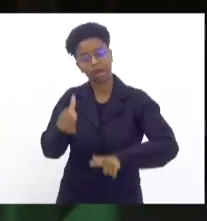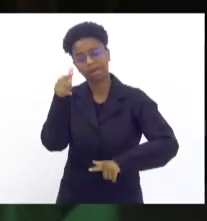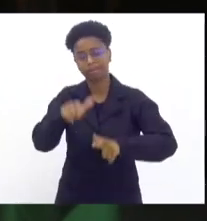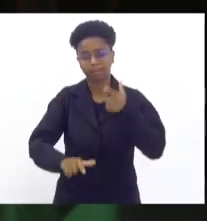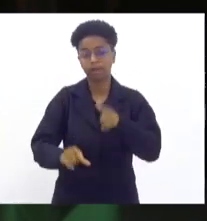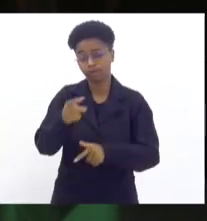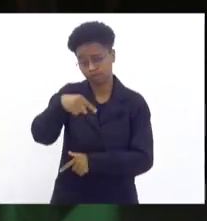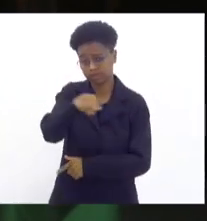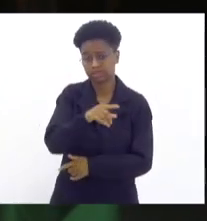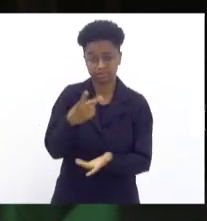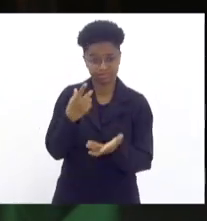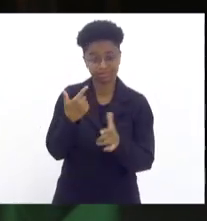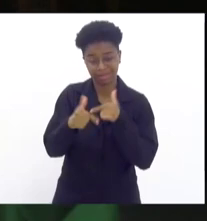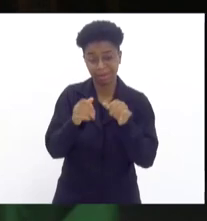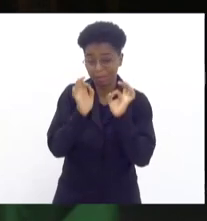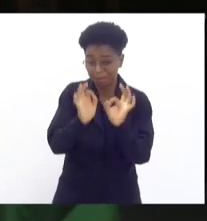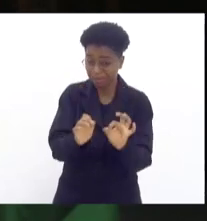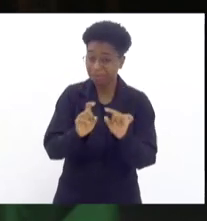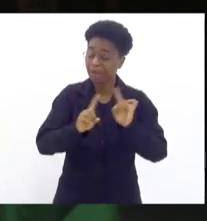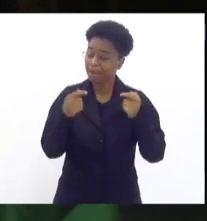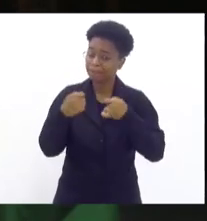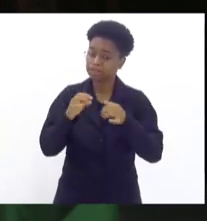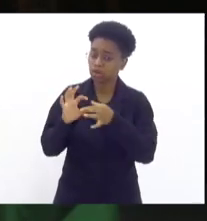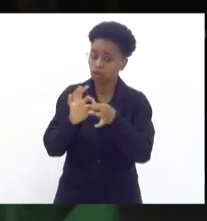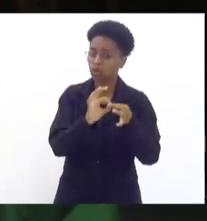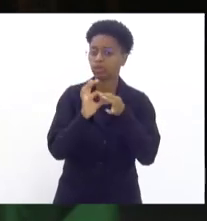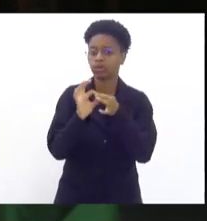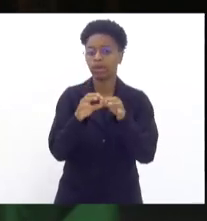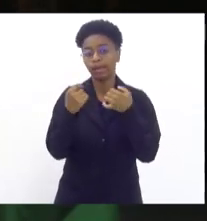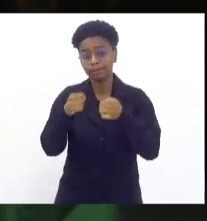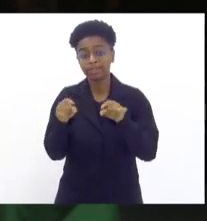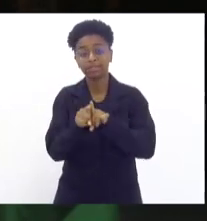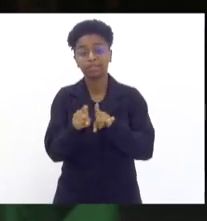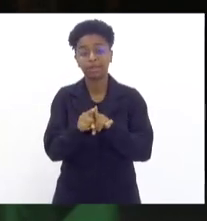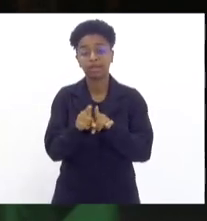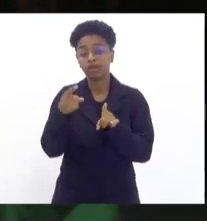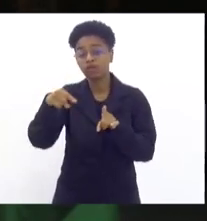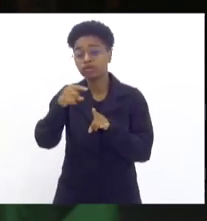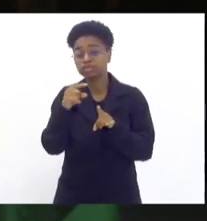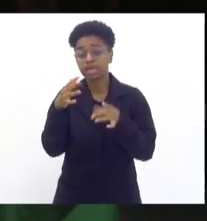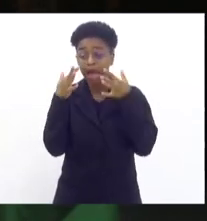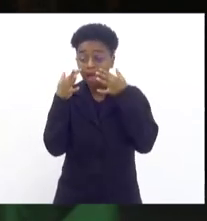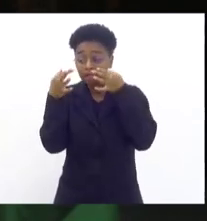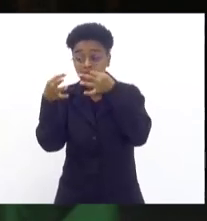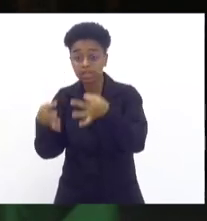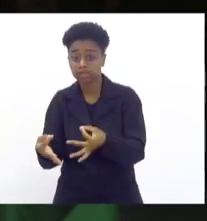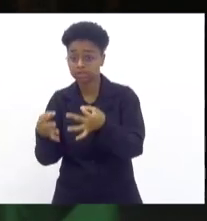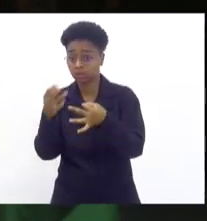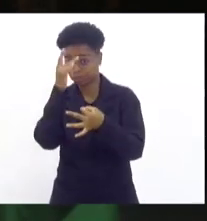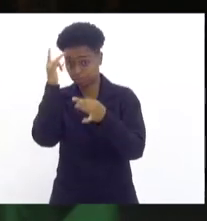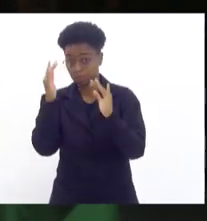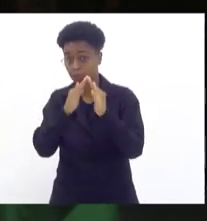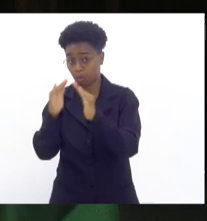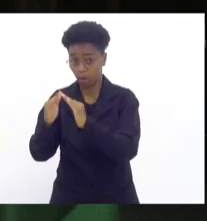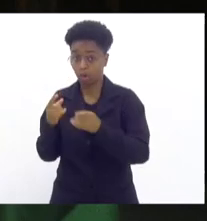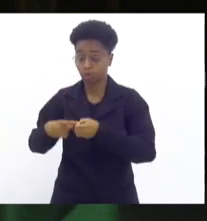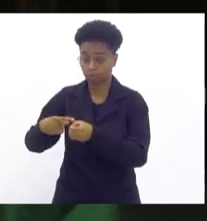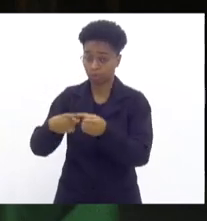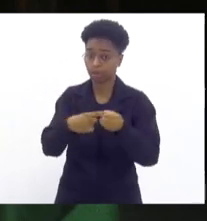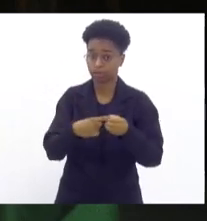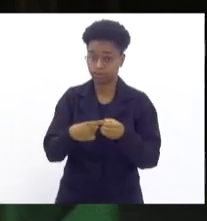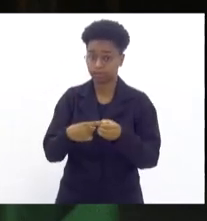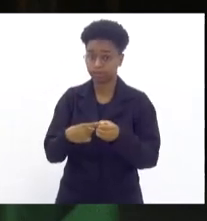estão trabalhando mesmo, é preciso que haja uma união e é preciso que se ouça mais os moradores dos bairros,